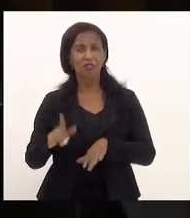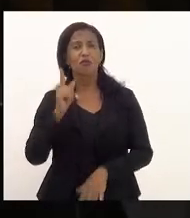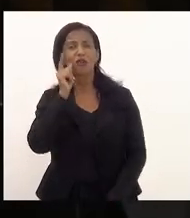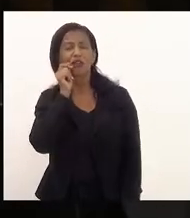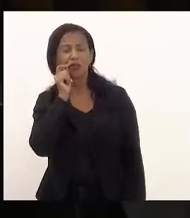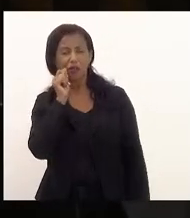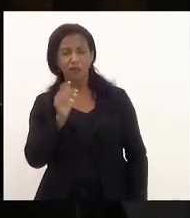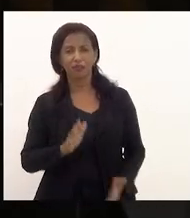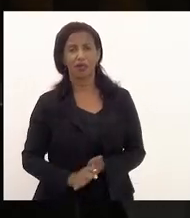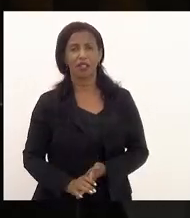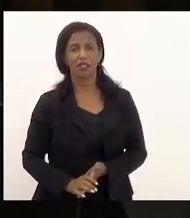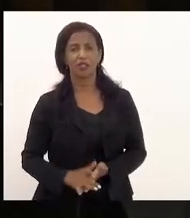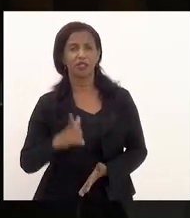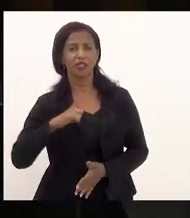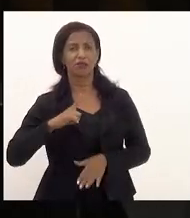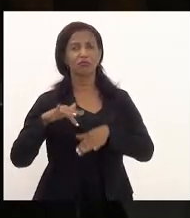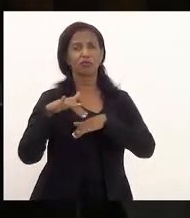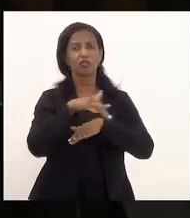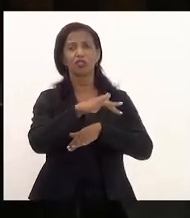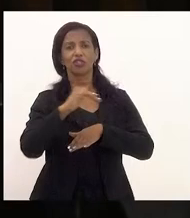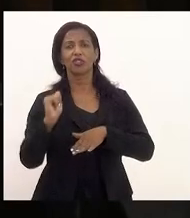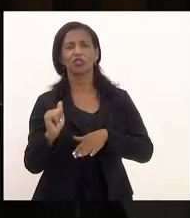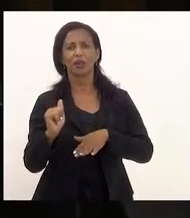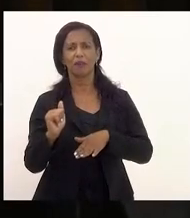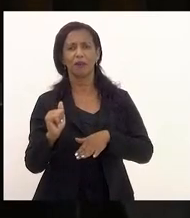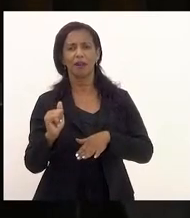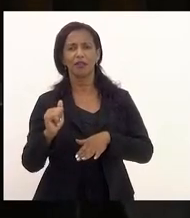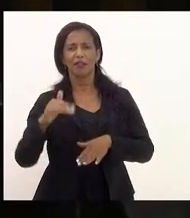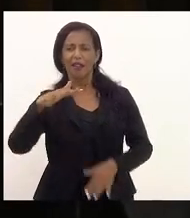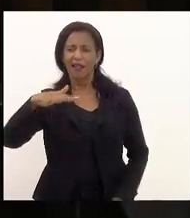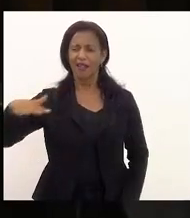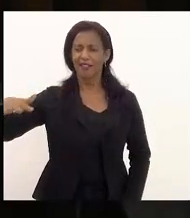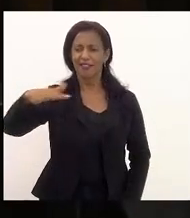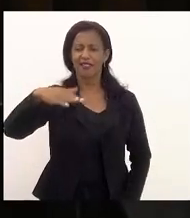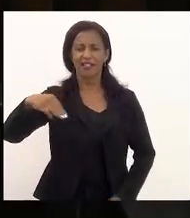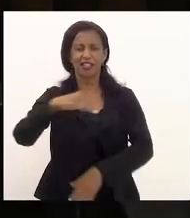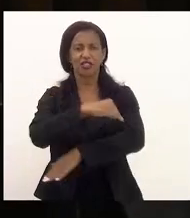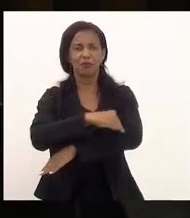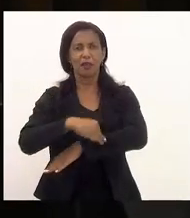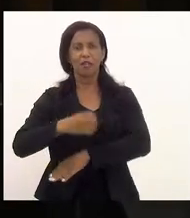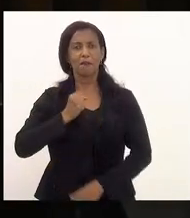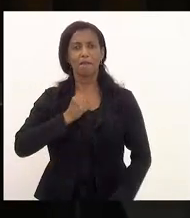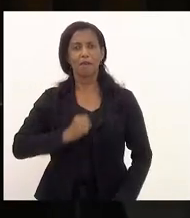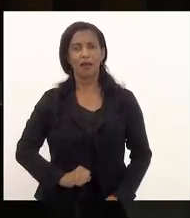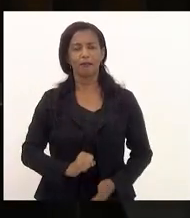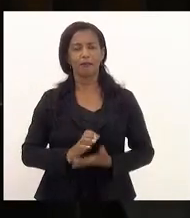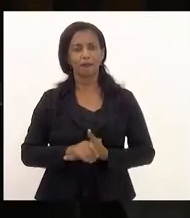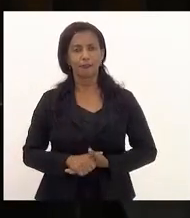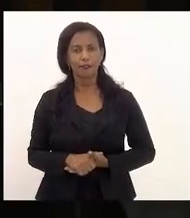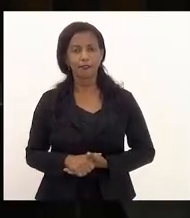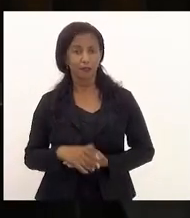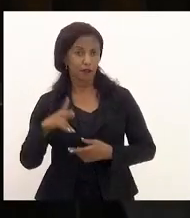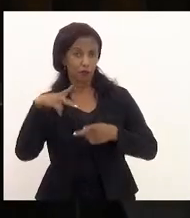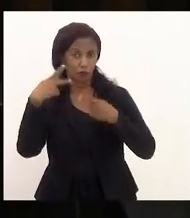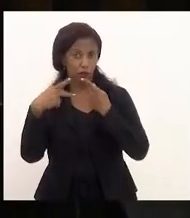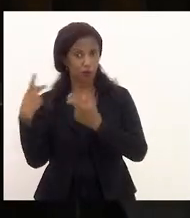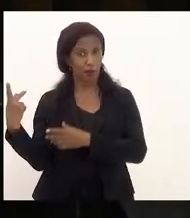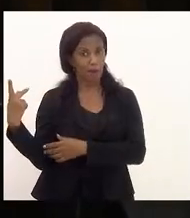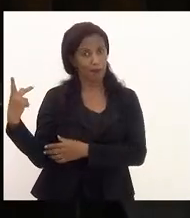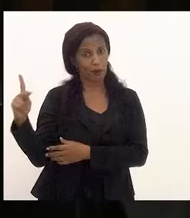Paes tendo chamado a linda cidade de Maricá de merda. Foram as palavras